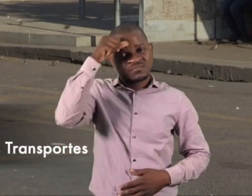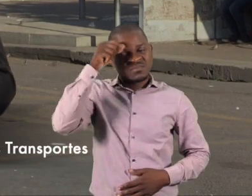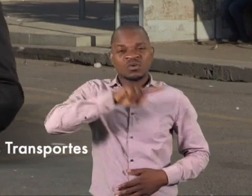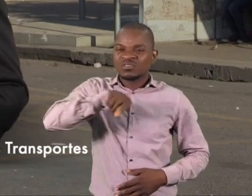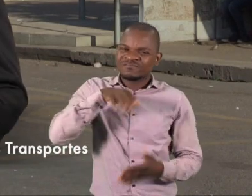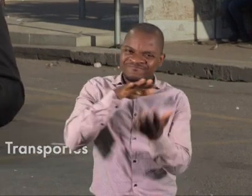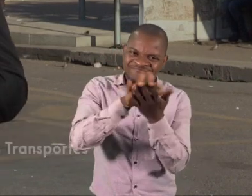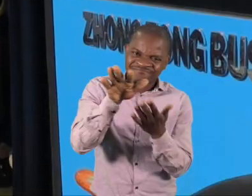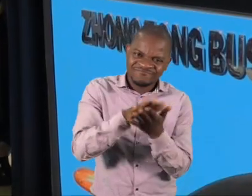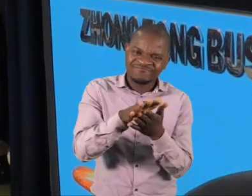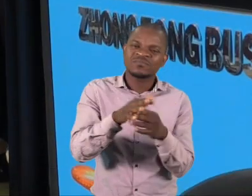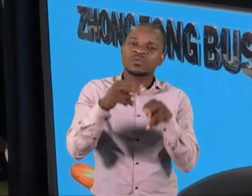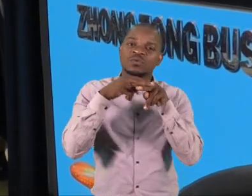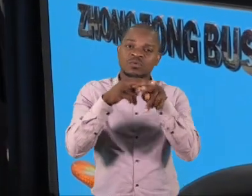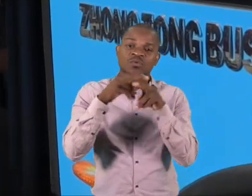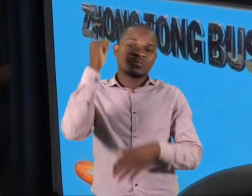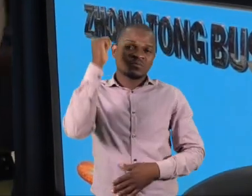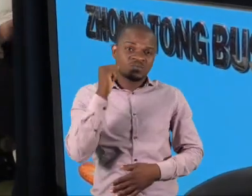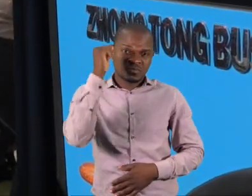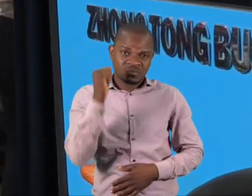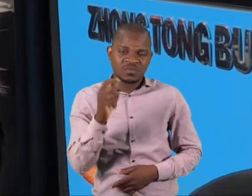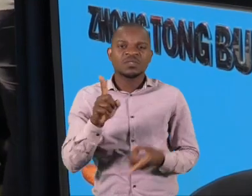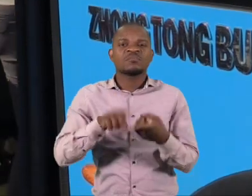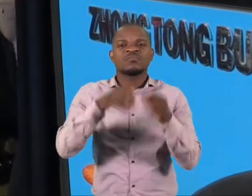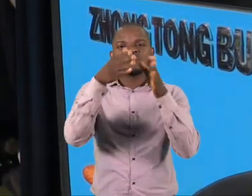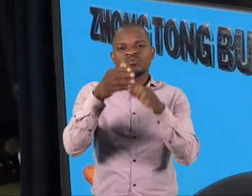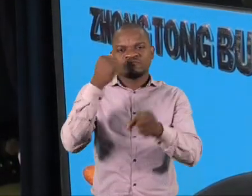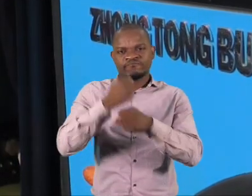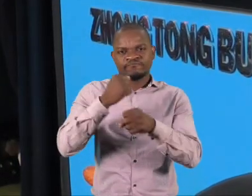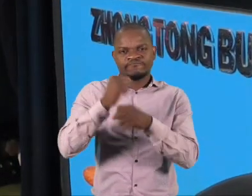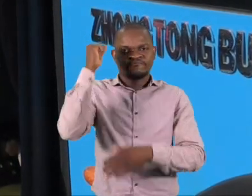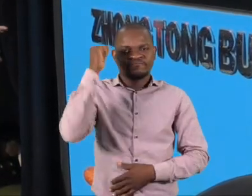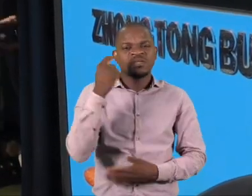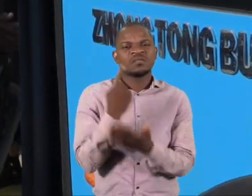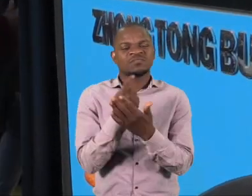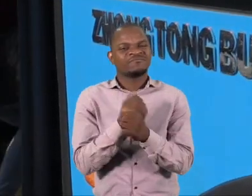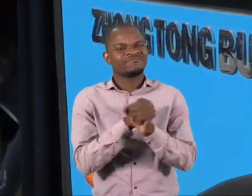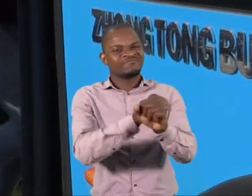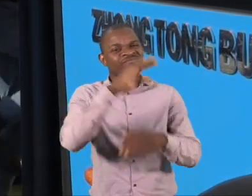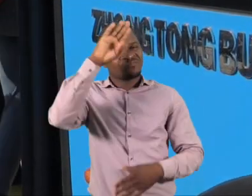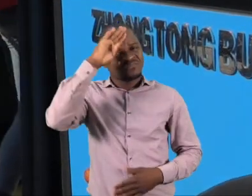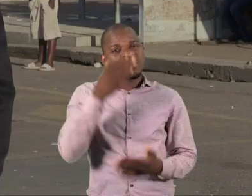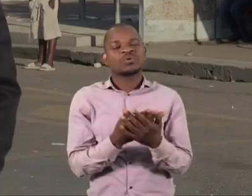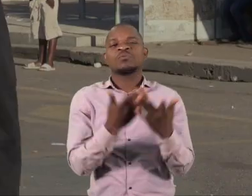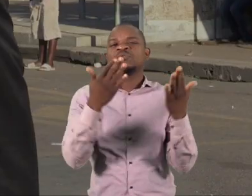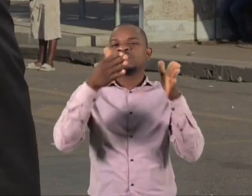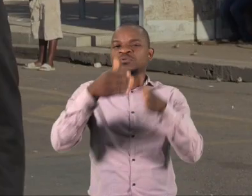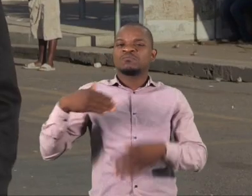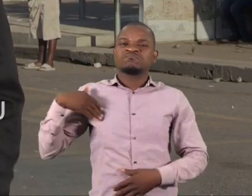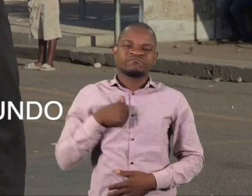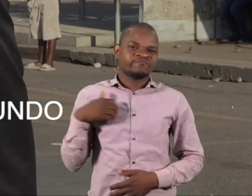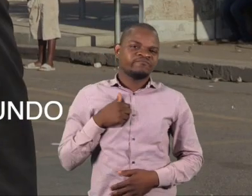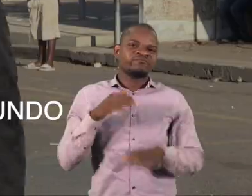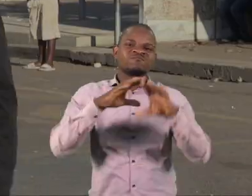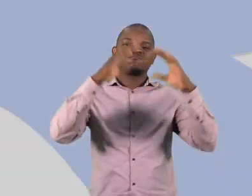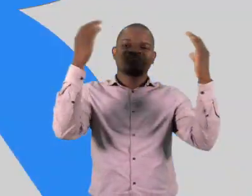Apelamos a todos quanto viajam nos autocars e os que trabalham nos autocars para prevenir esta doença que está a acabar com as